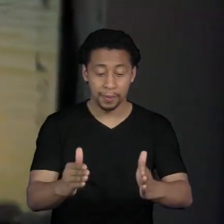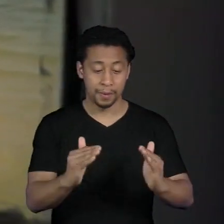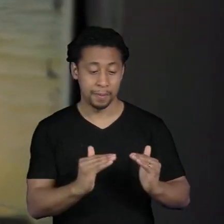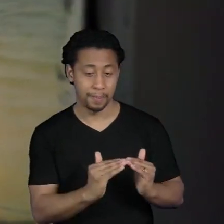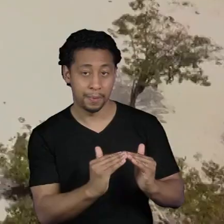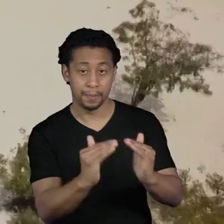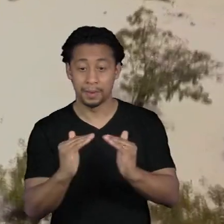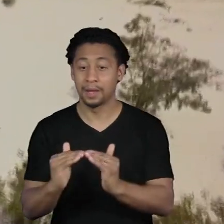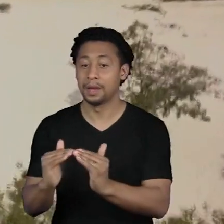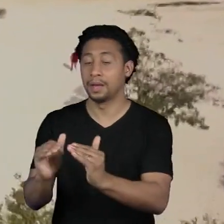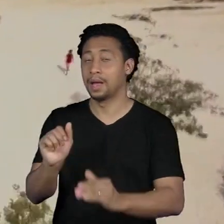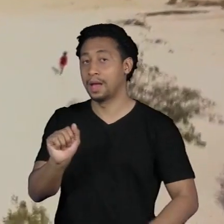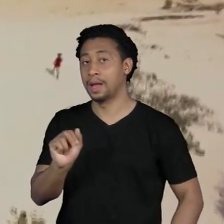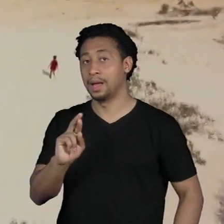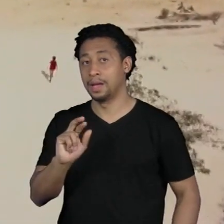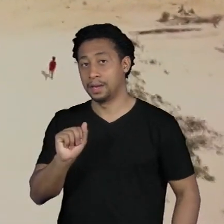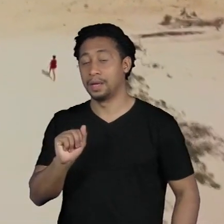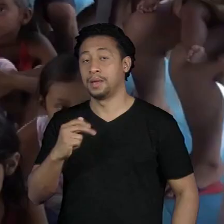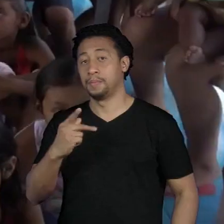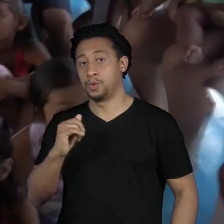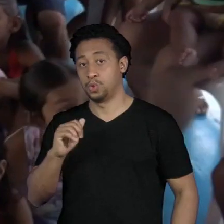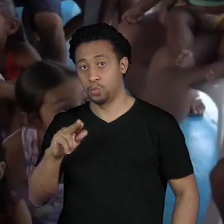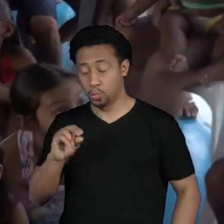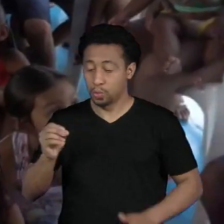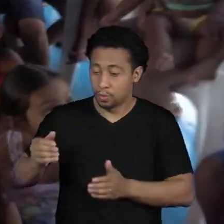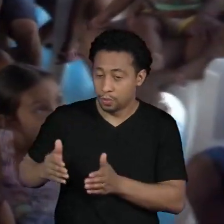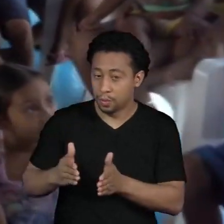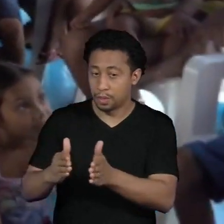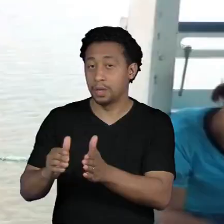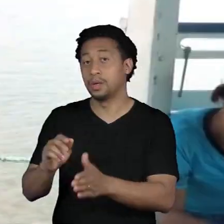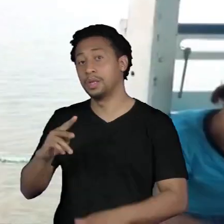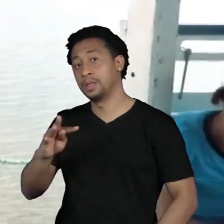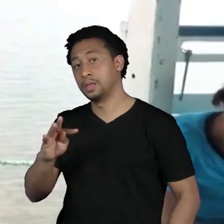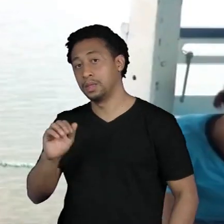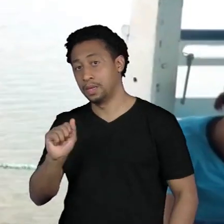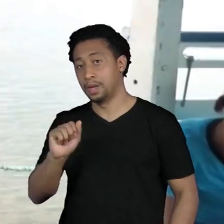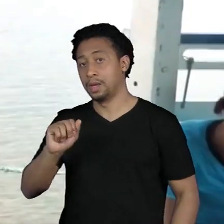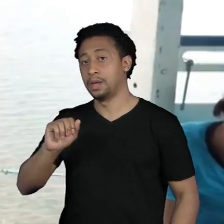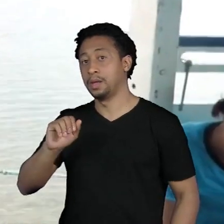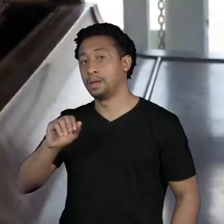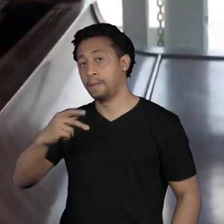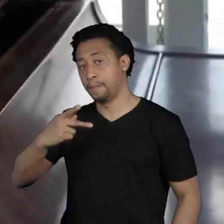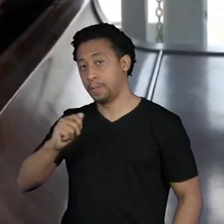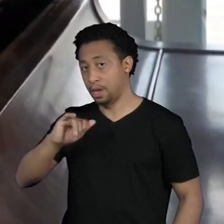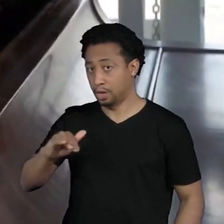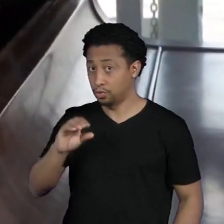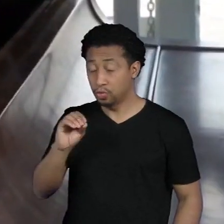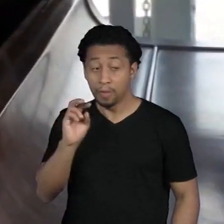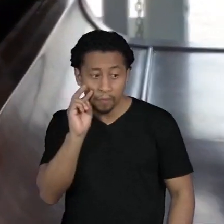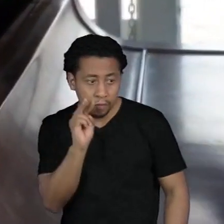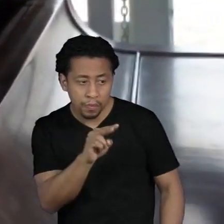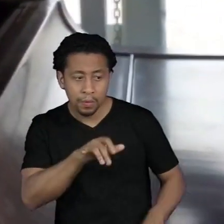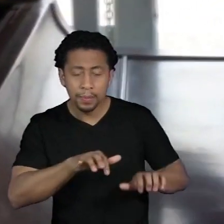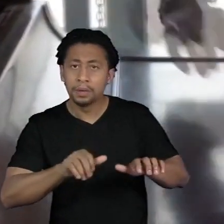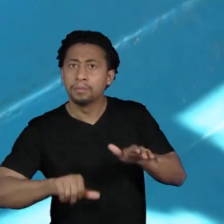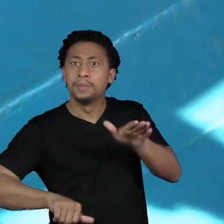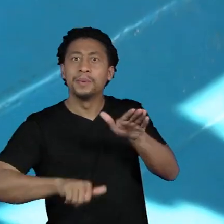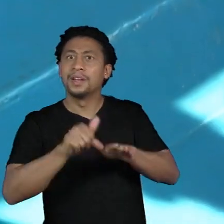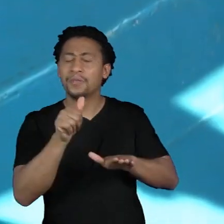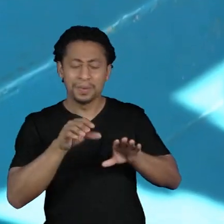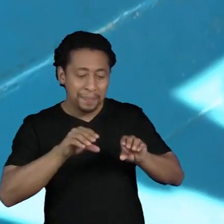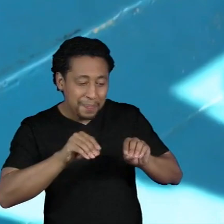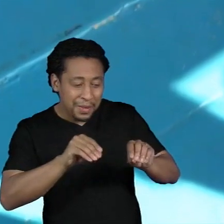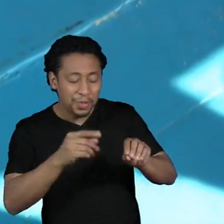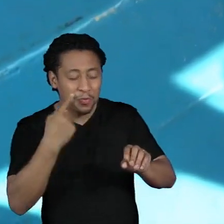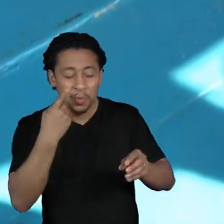rio Arapiuns afluente do Tapajós viram um piano pela primeira vez aprenderam como ele funciona e